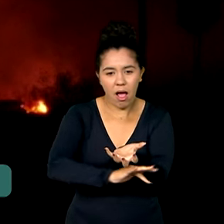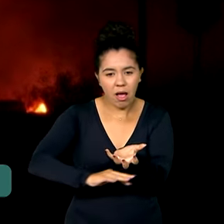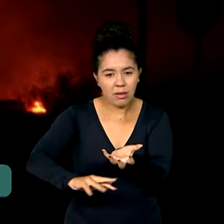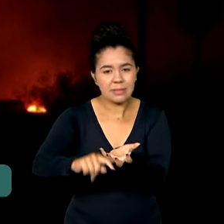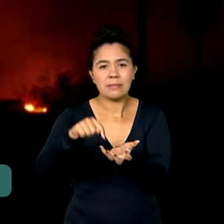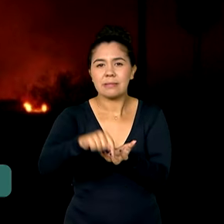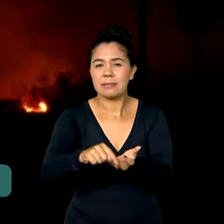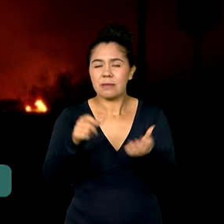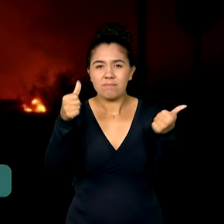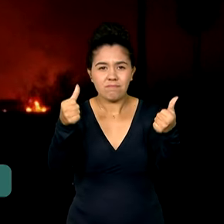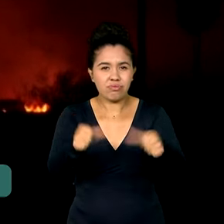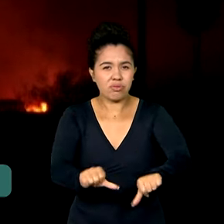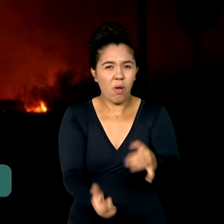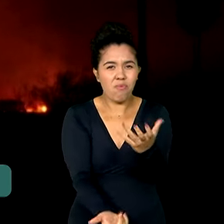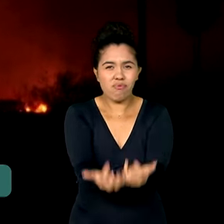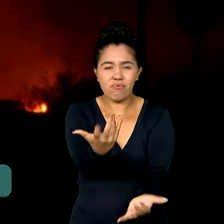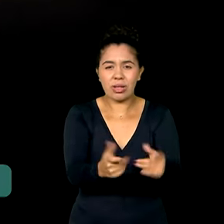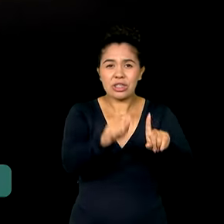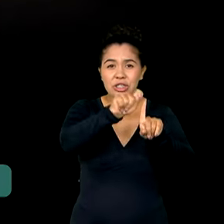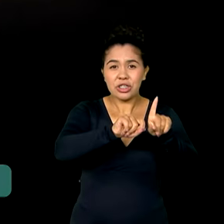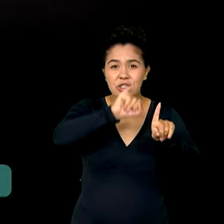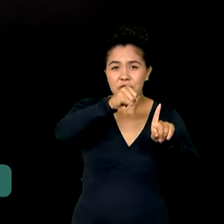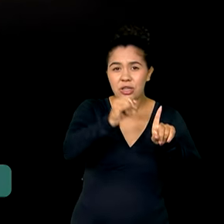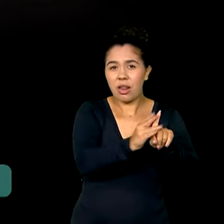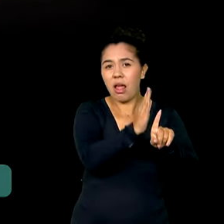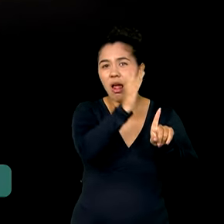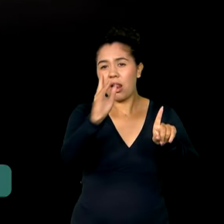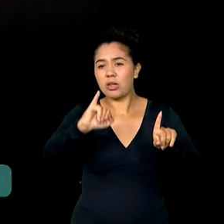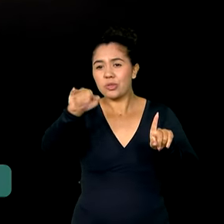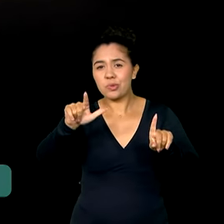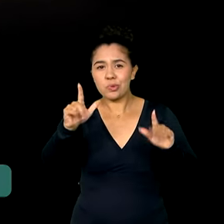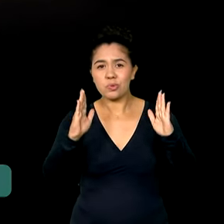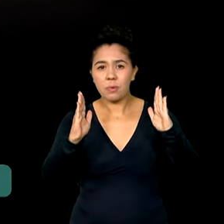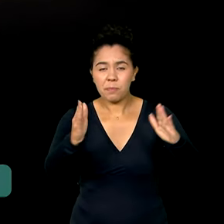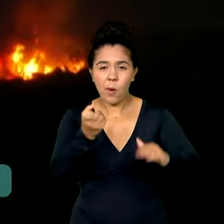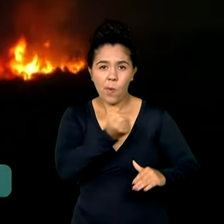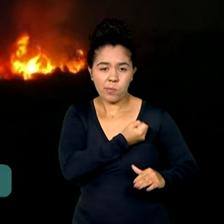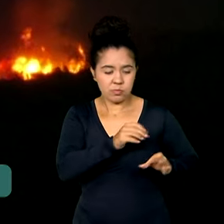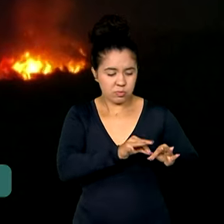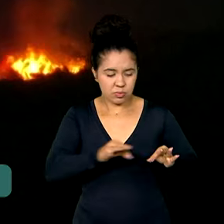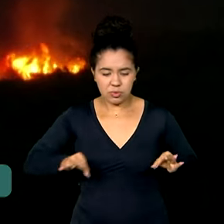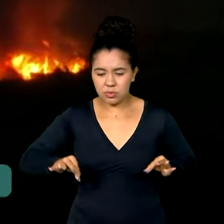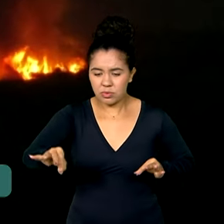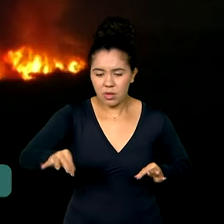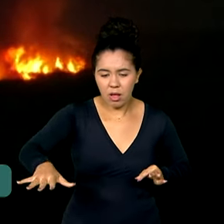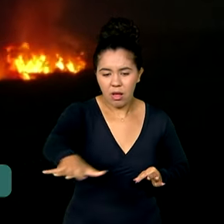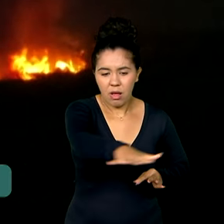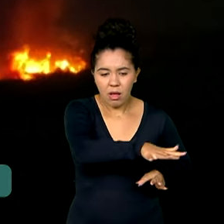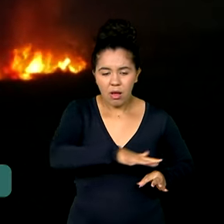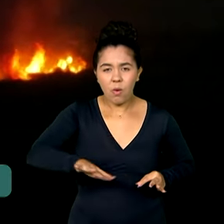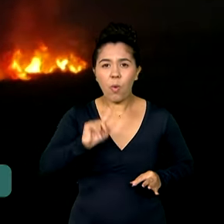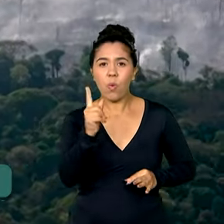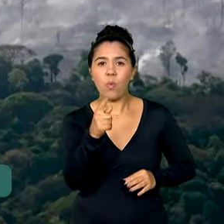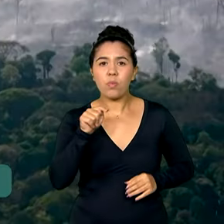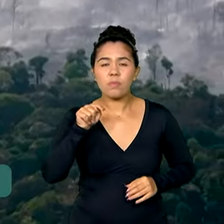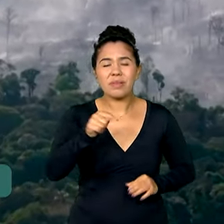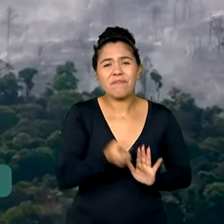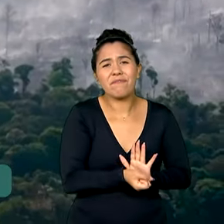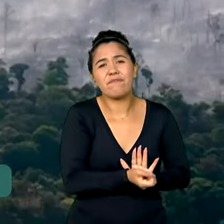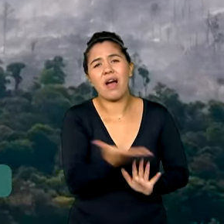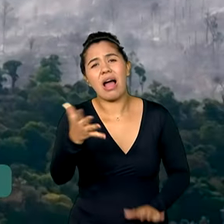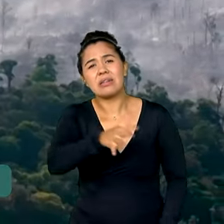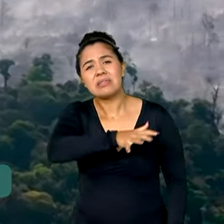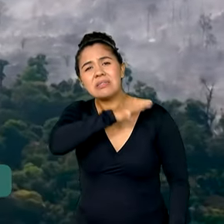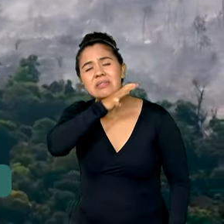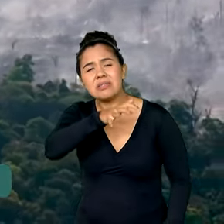janeiro a julho deste ano, foram mais de 900 mil hectares queimados e centenas de animais mortos. Nem a